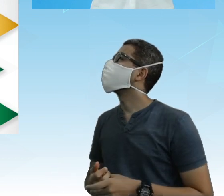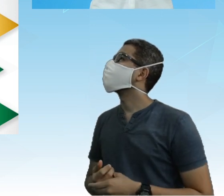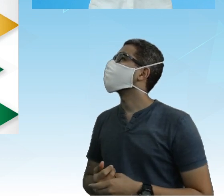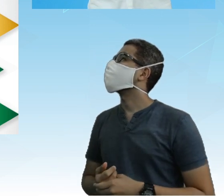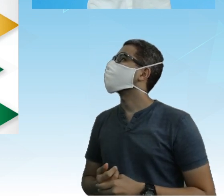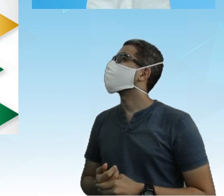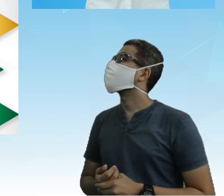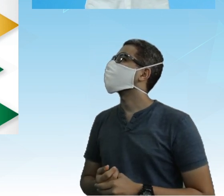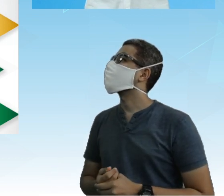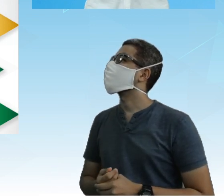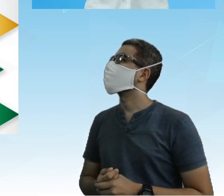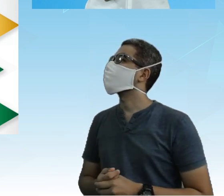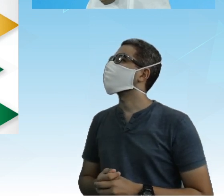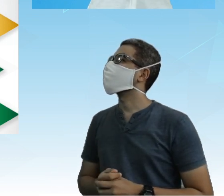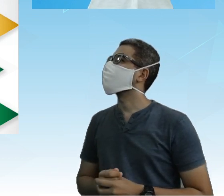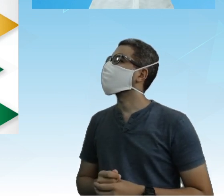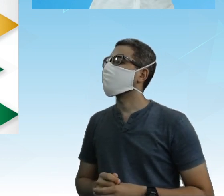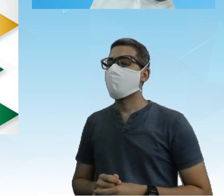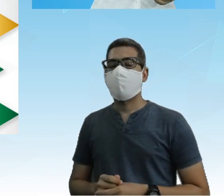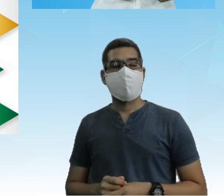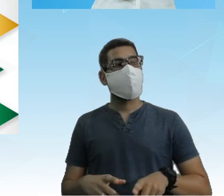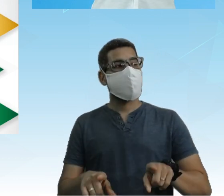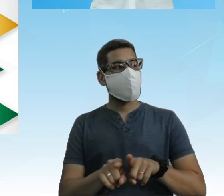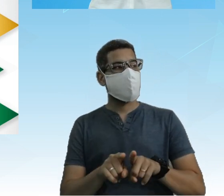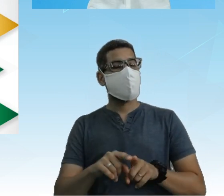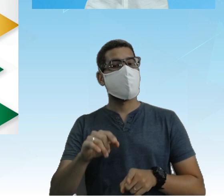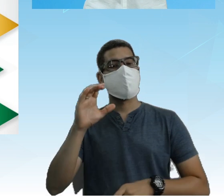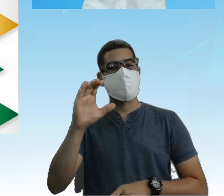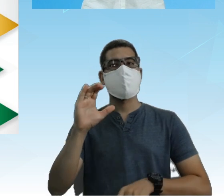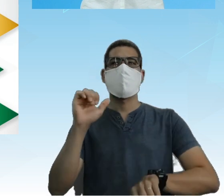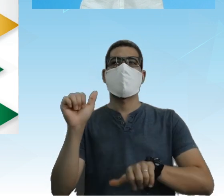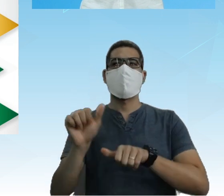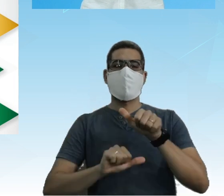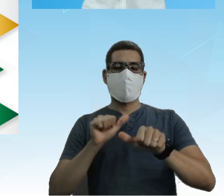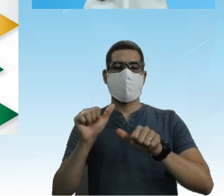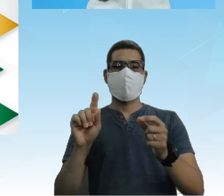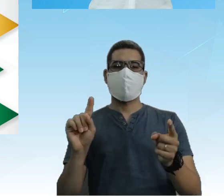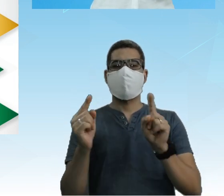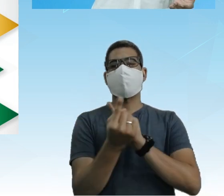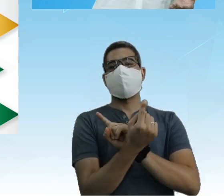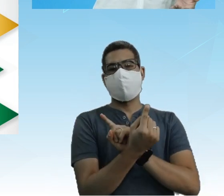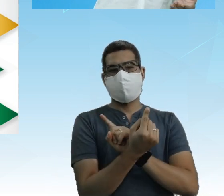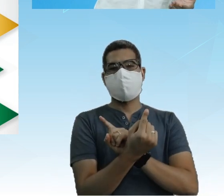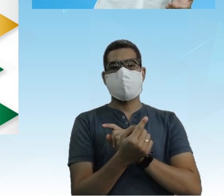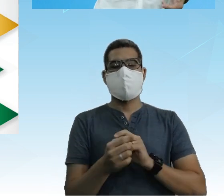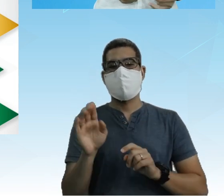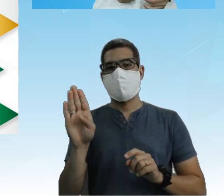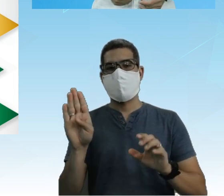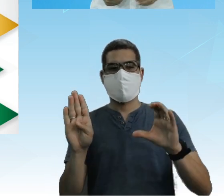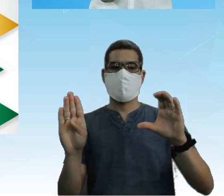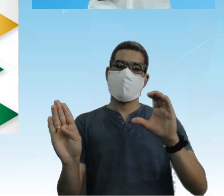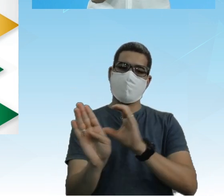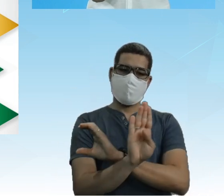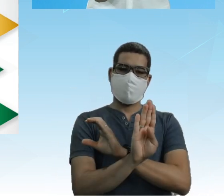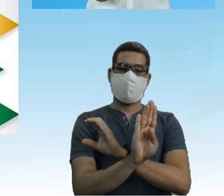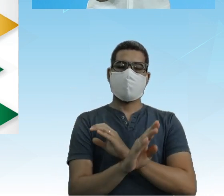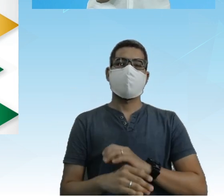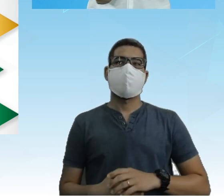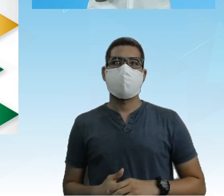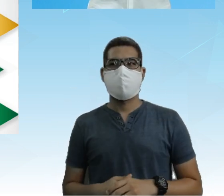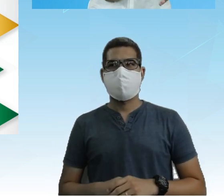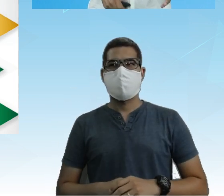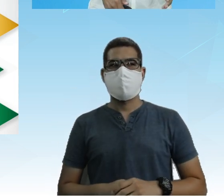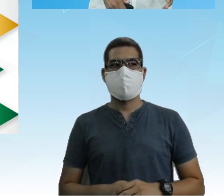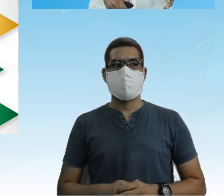Só que o que se dá Ao contrário Já C Mudou Trocou de posição Aí com B Tá vendo? Tranquilo?